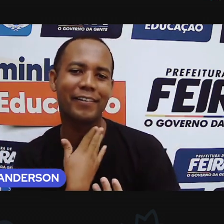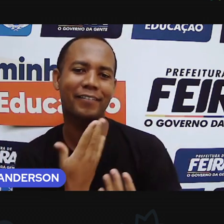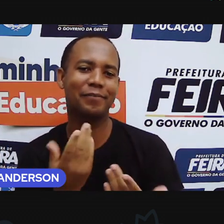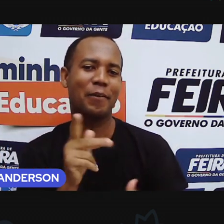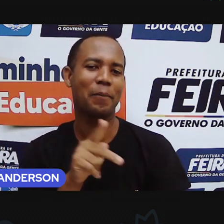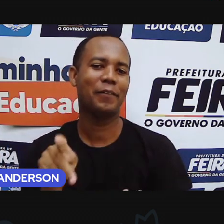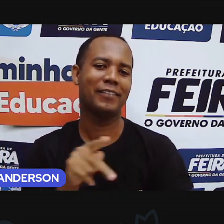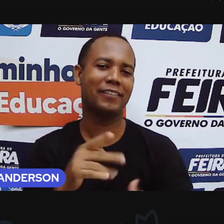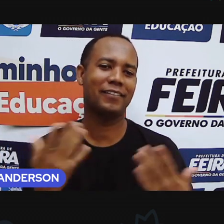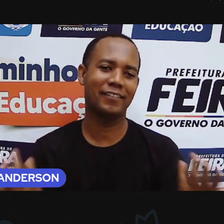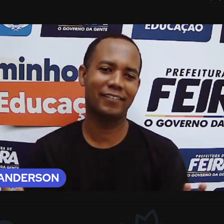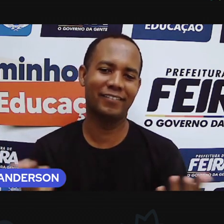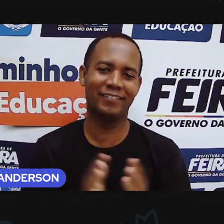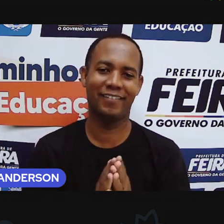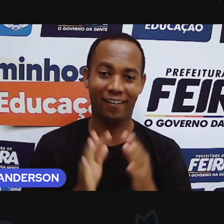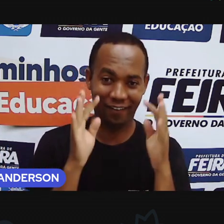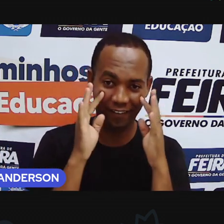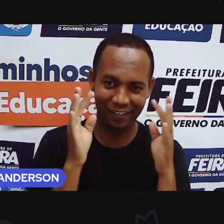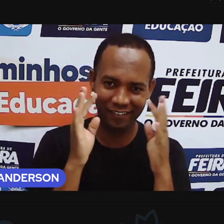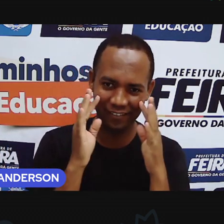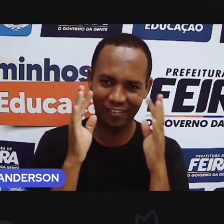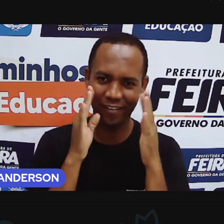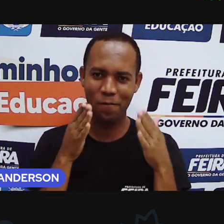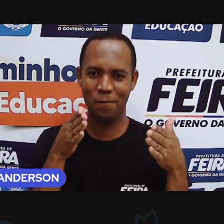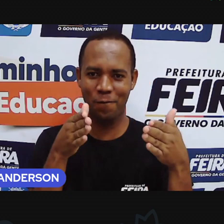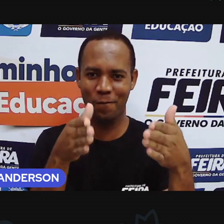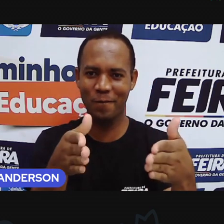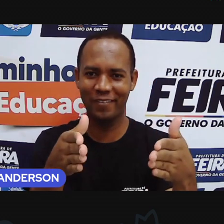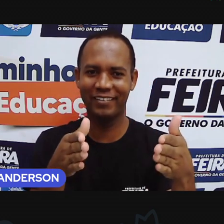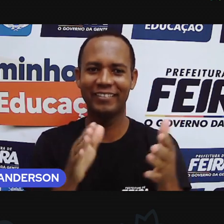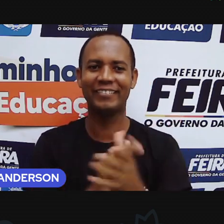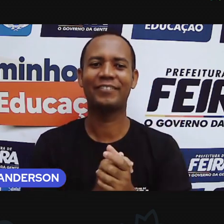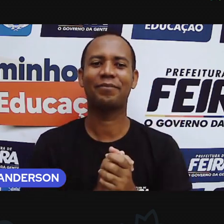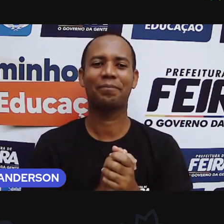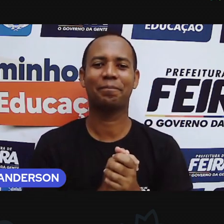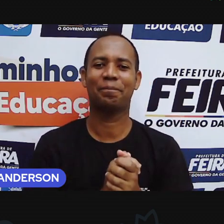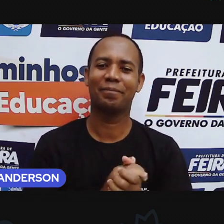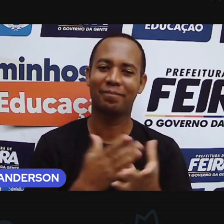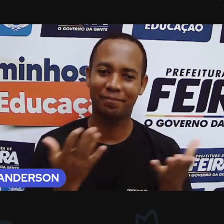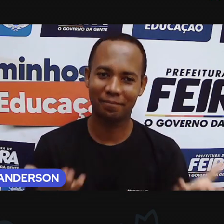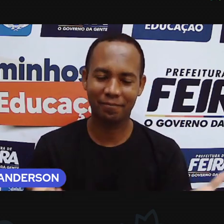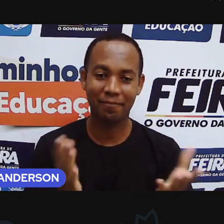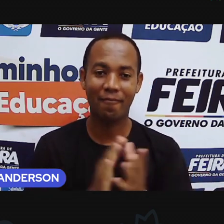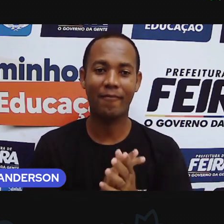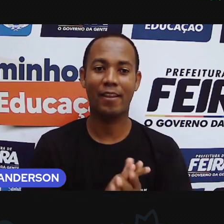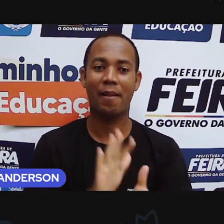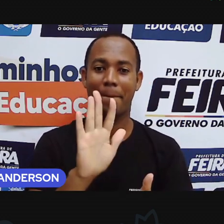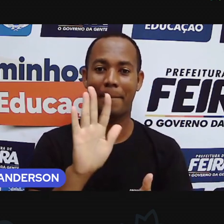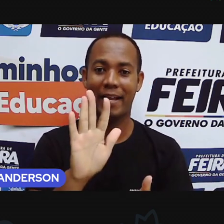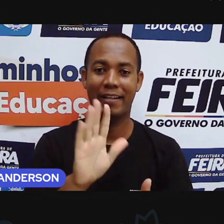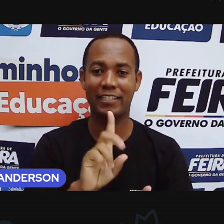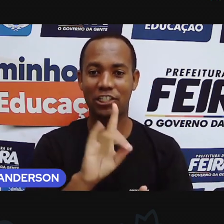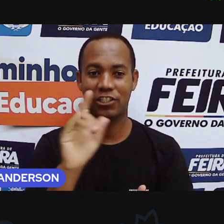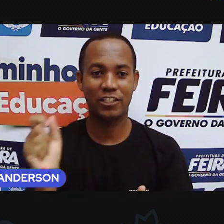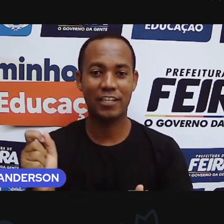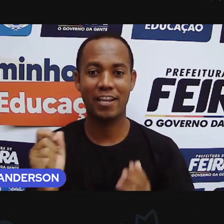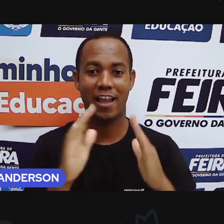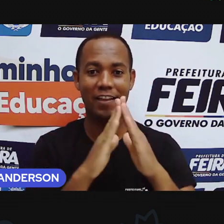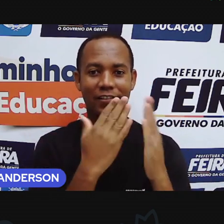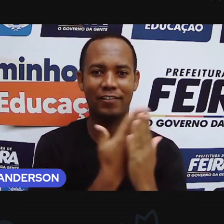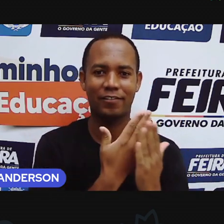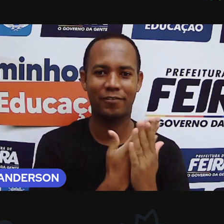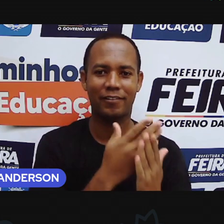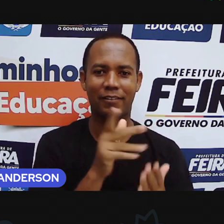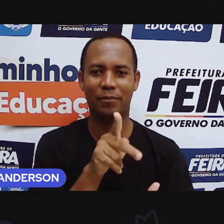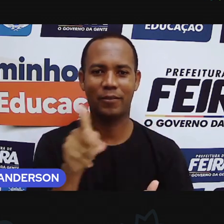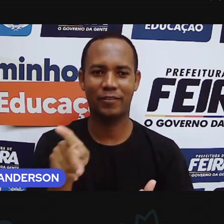A professora também perde atenção, começando. Vamos lá. Mais um dia de aula com a Pro Maria.